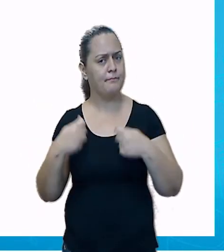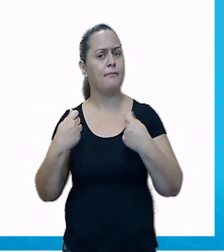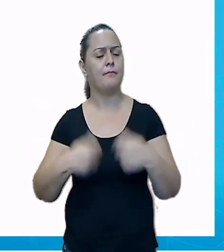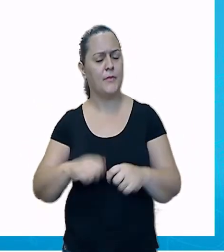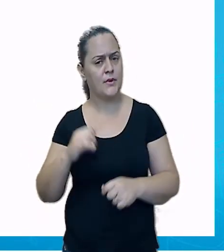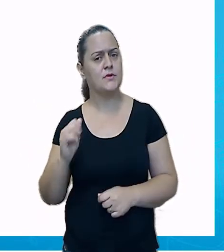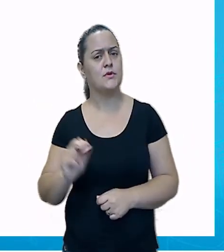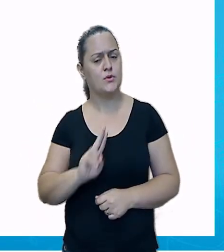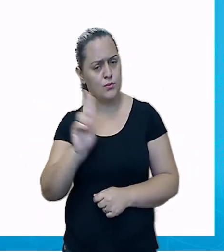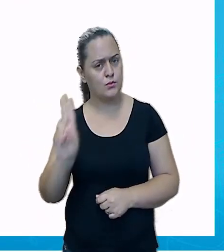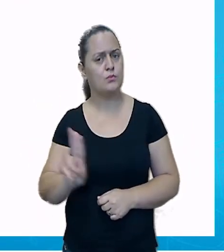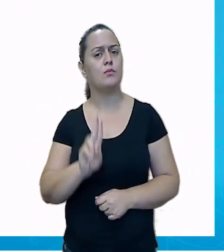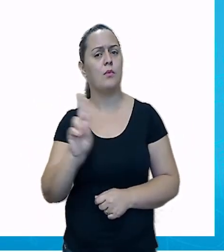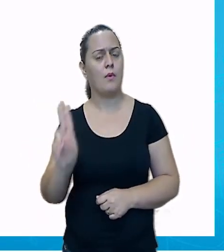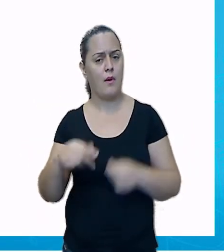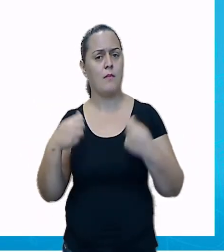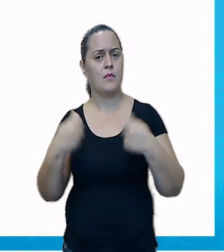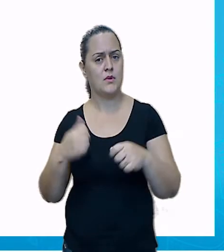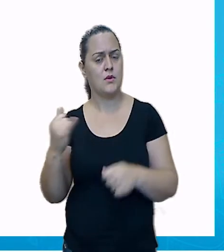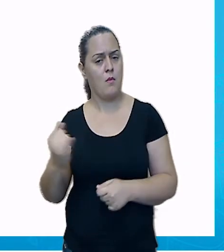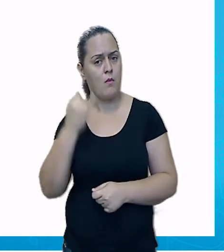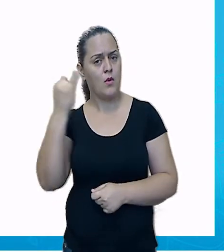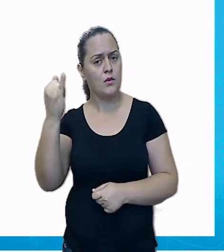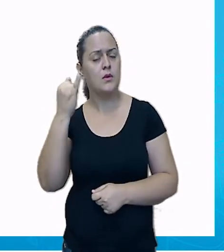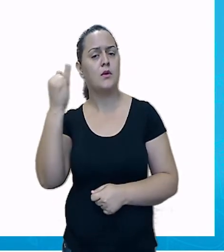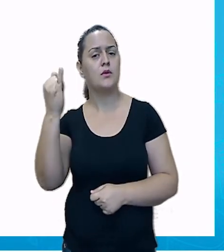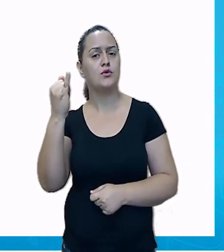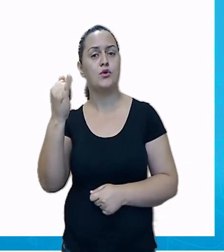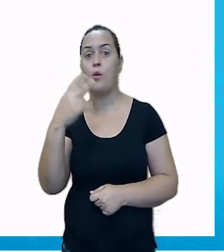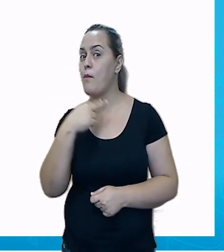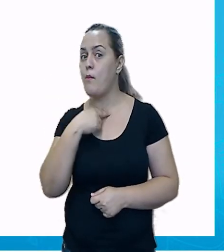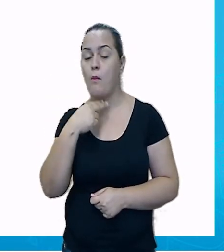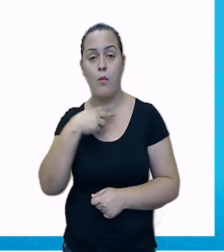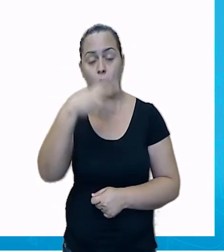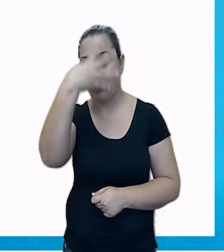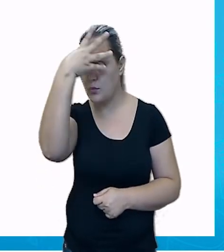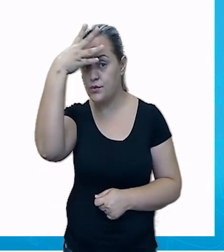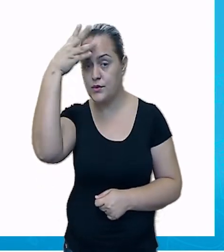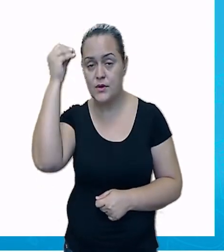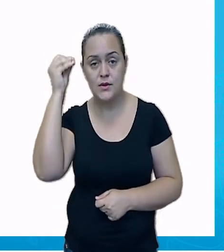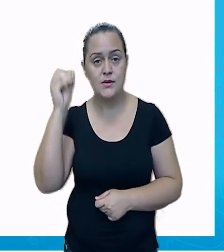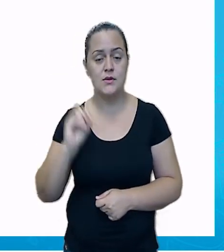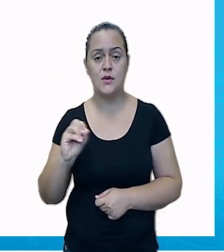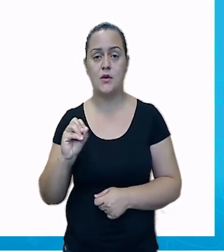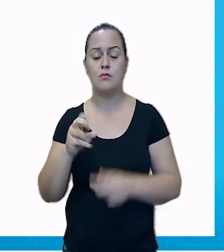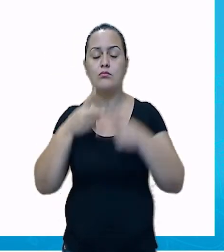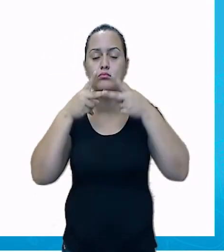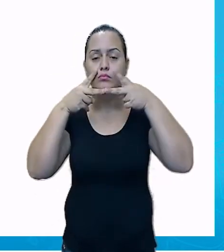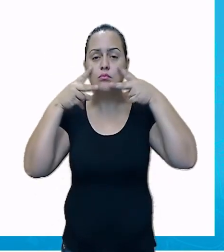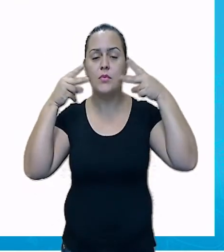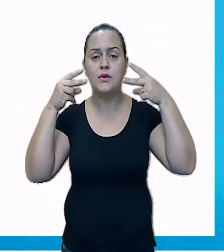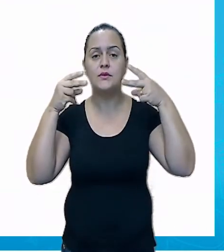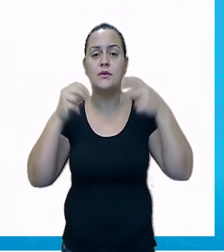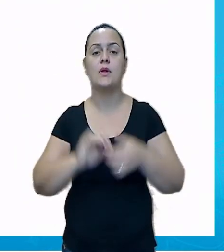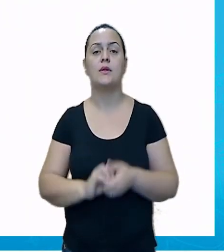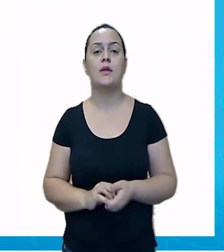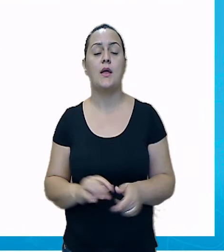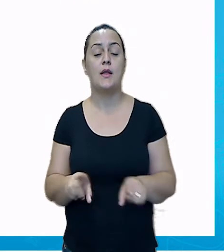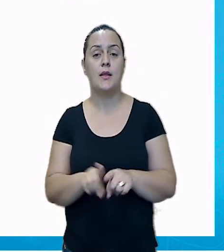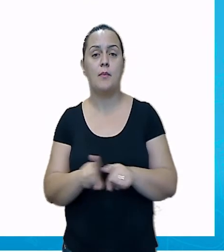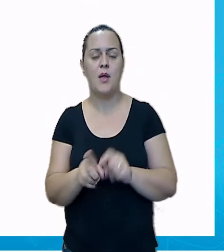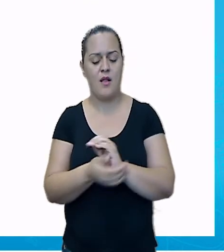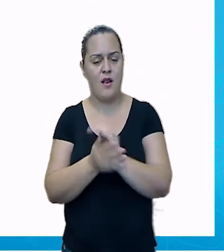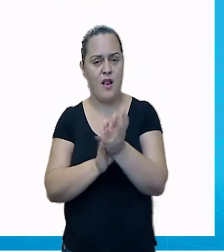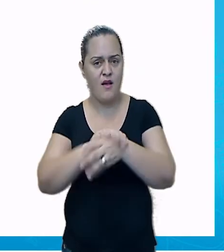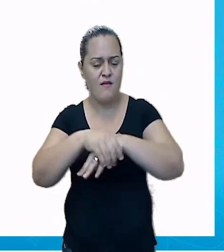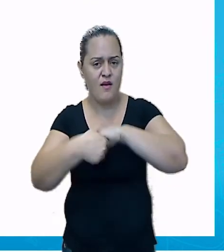podemos deixar de usar a máscara. E não só a máscara, como lavar as mãos, usar o álcool em gel, não é assim? Olha